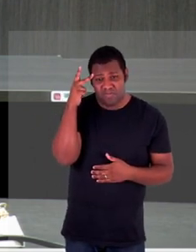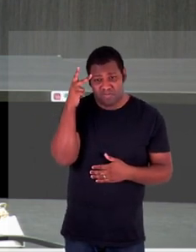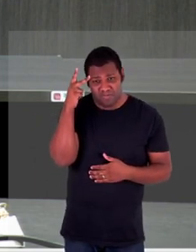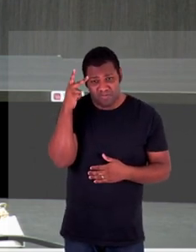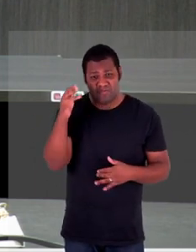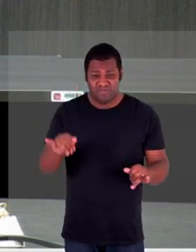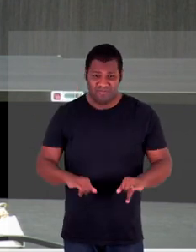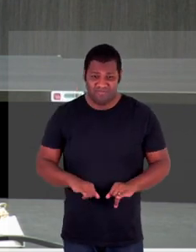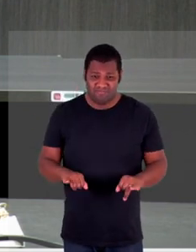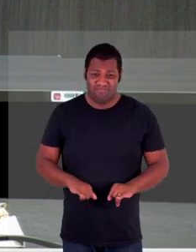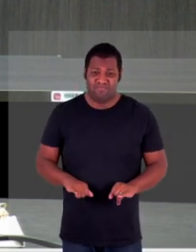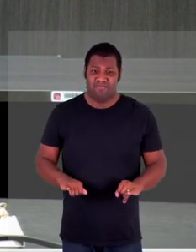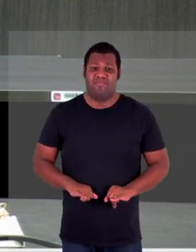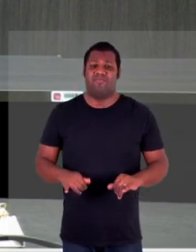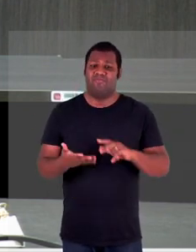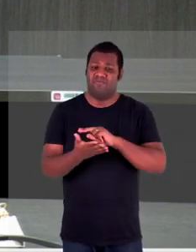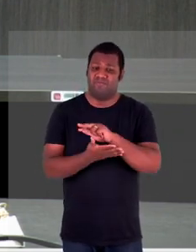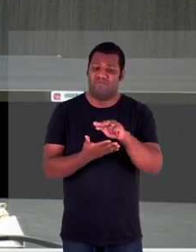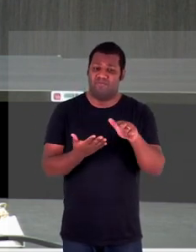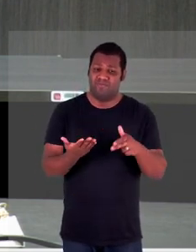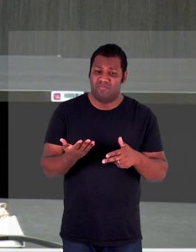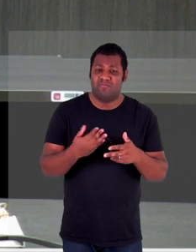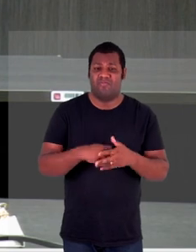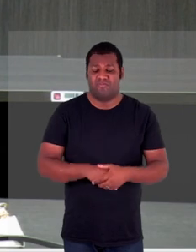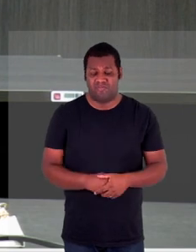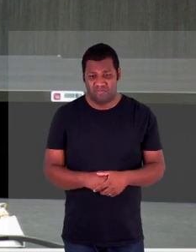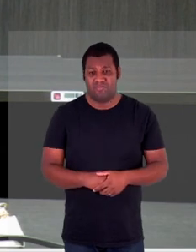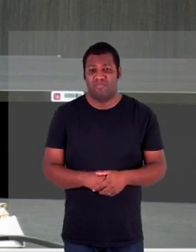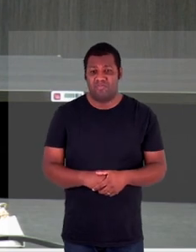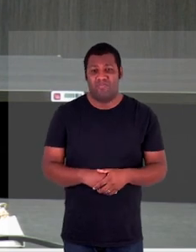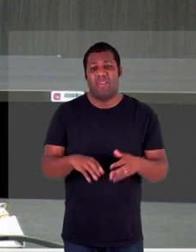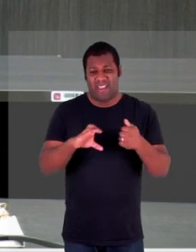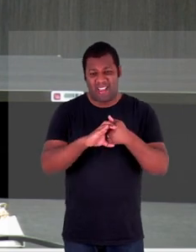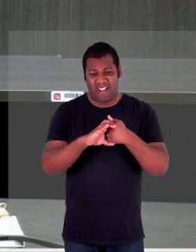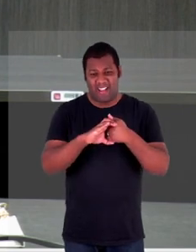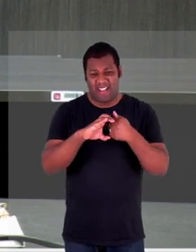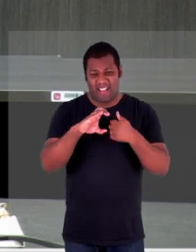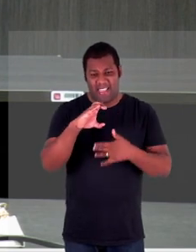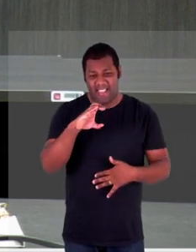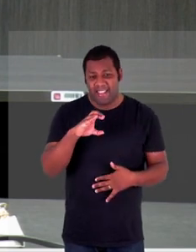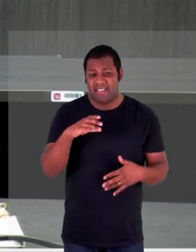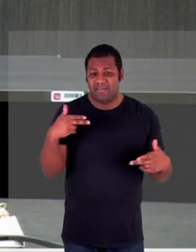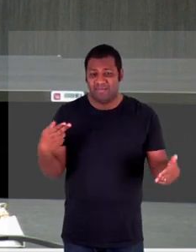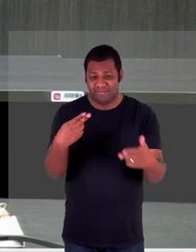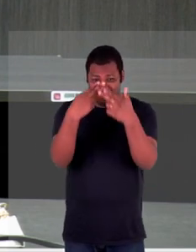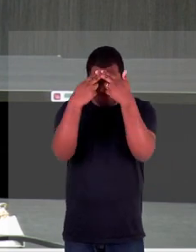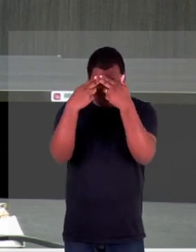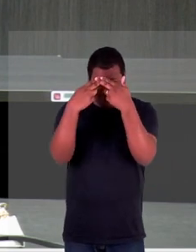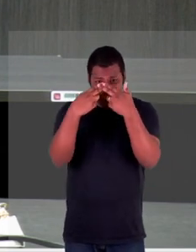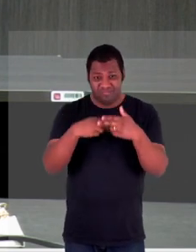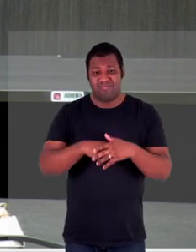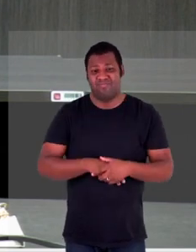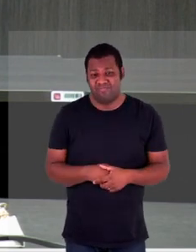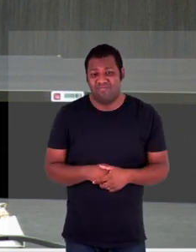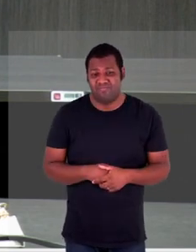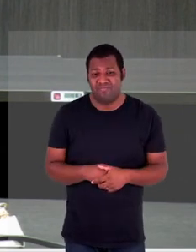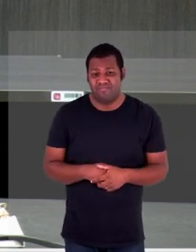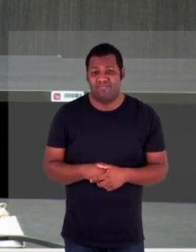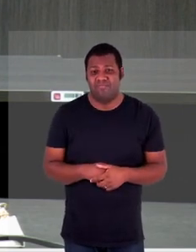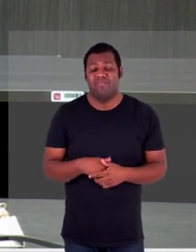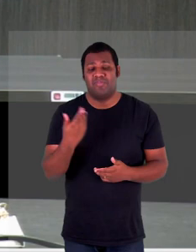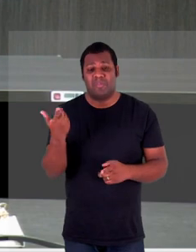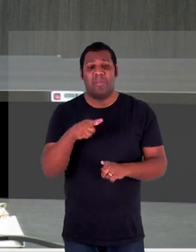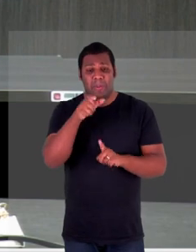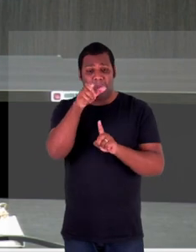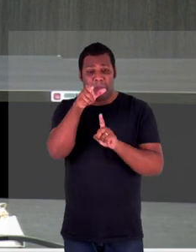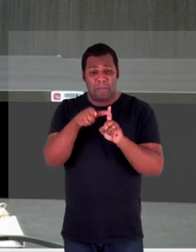estamos acostumados e esse aspecto do trauma psicológico realmente pode afetar a integralidade porque a pessoa